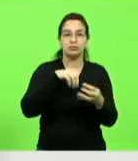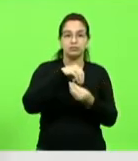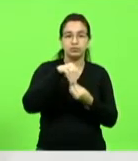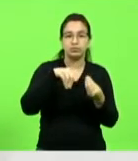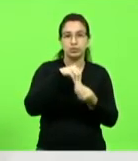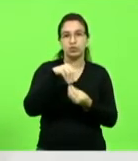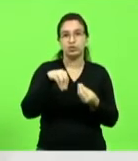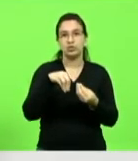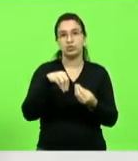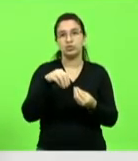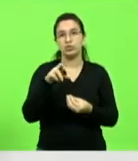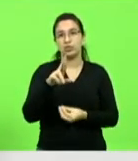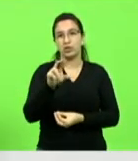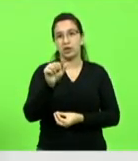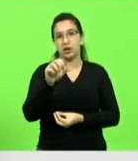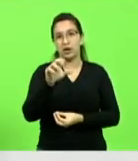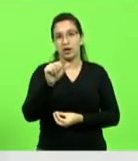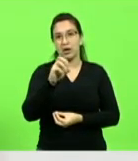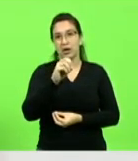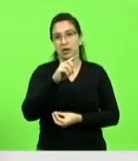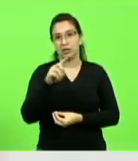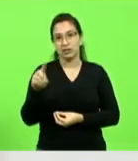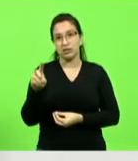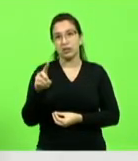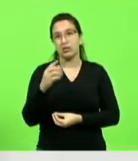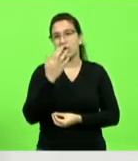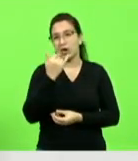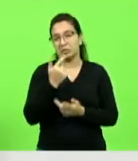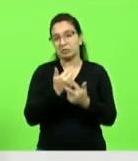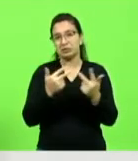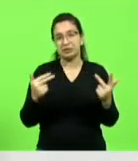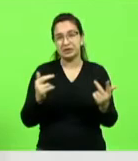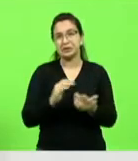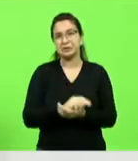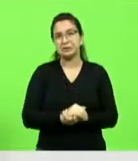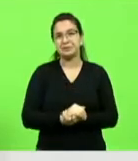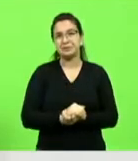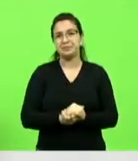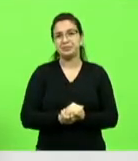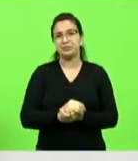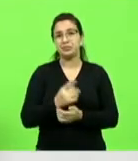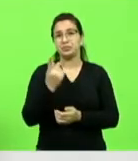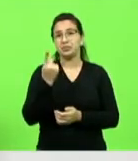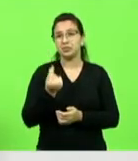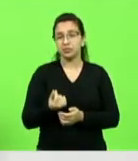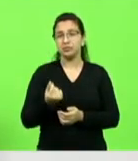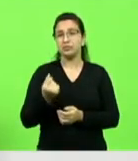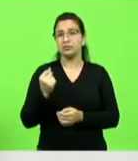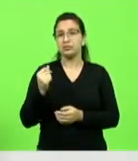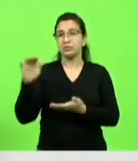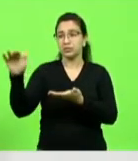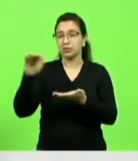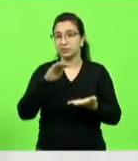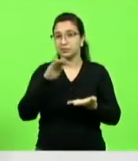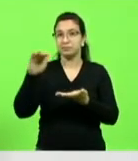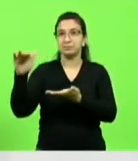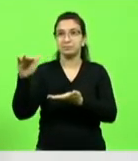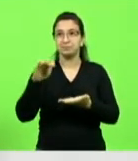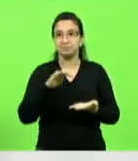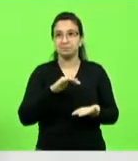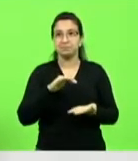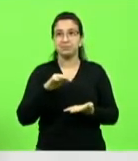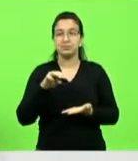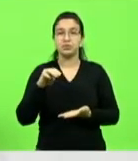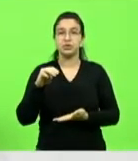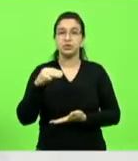o custo logístico, seja, o frete, para trazer grãos, tanto do Mato